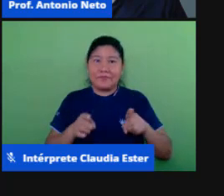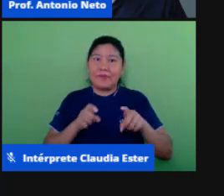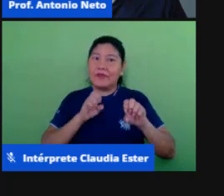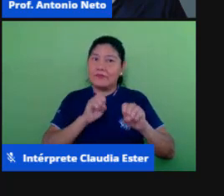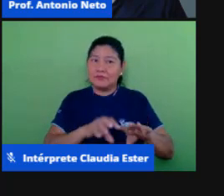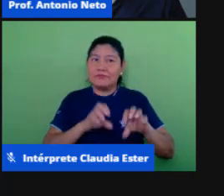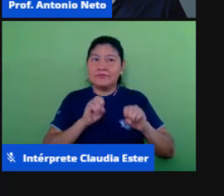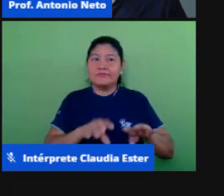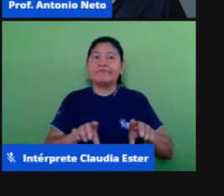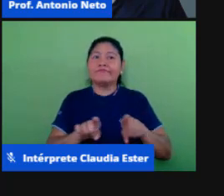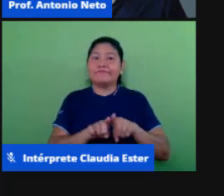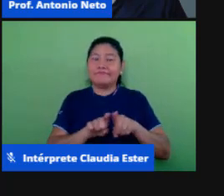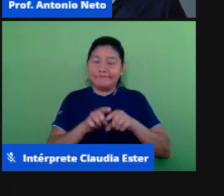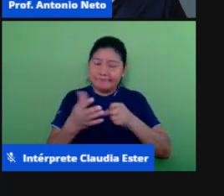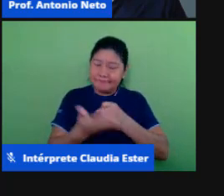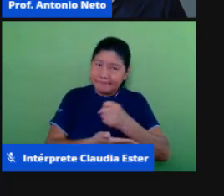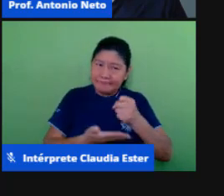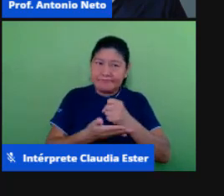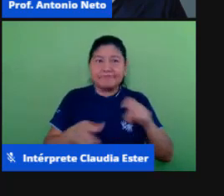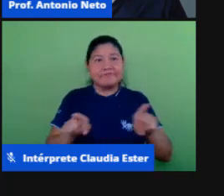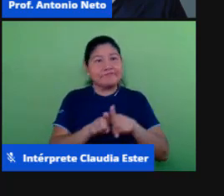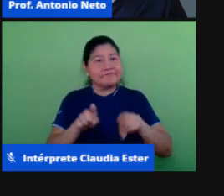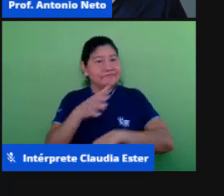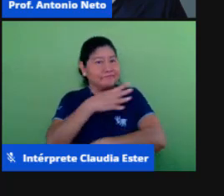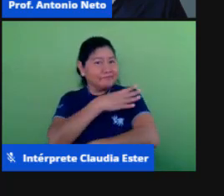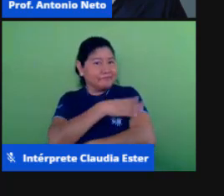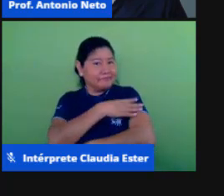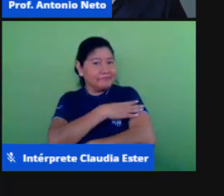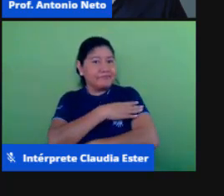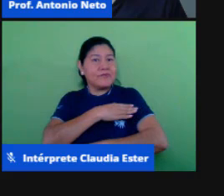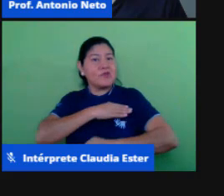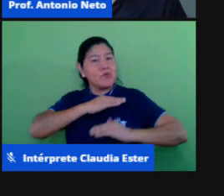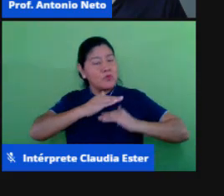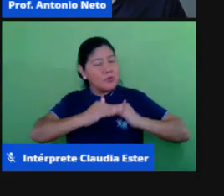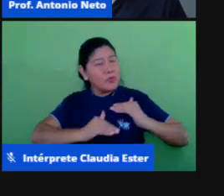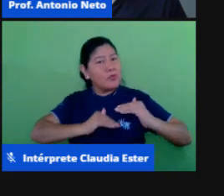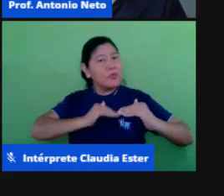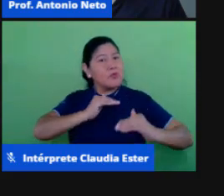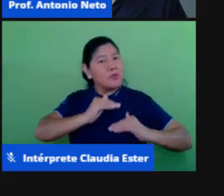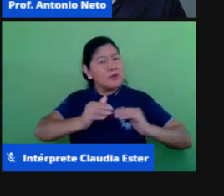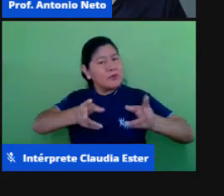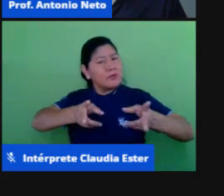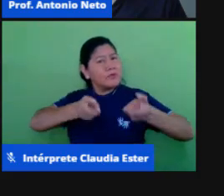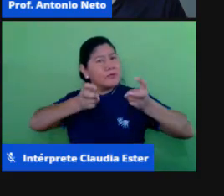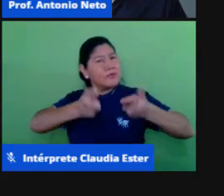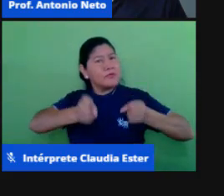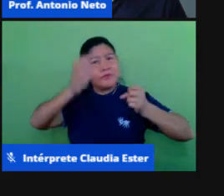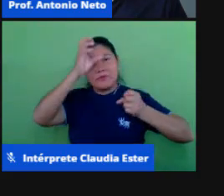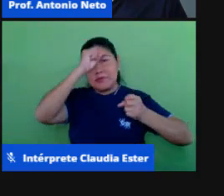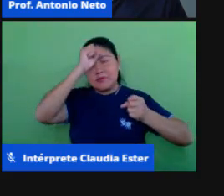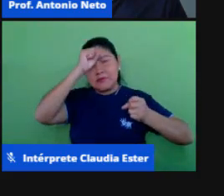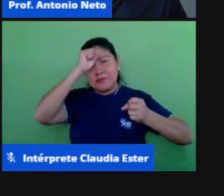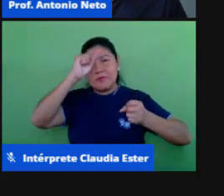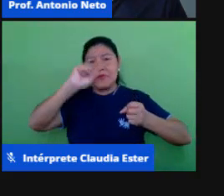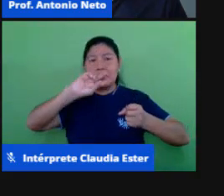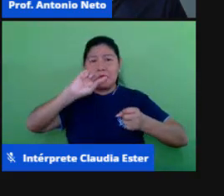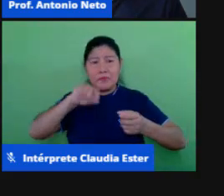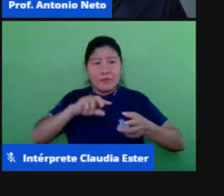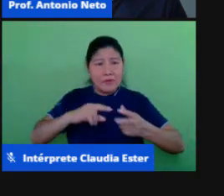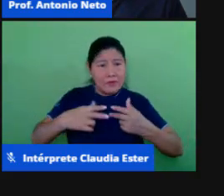e no nosso quarto ano. O processo, a aprendizagem, as características. Então,